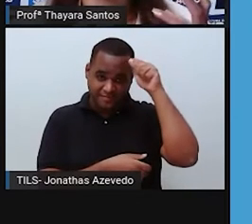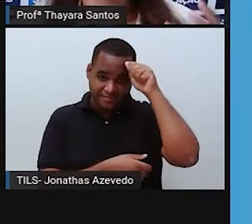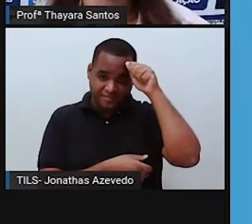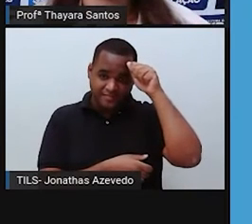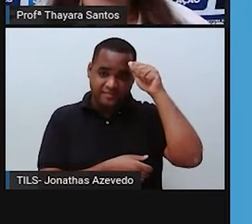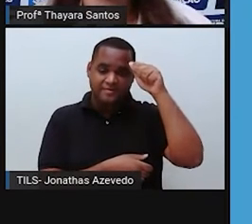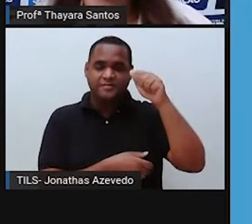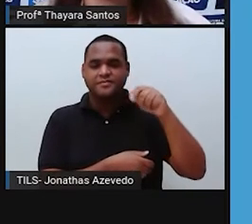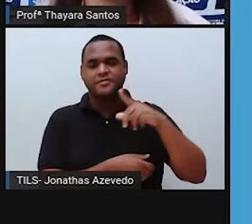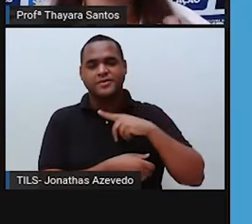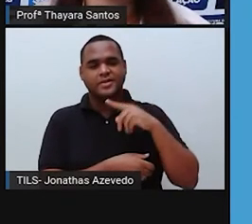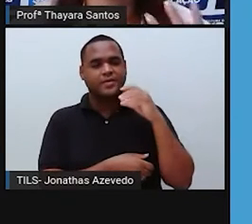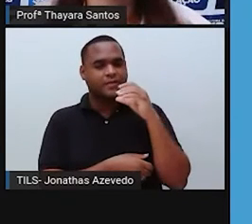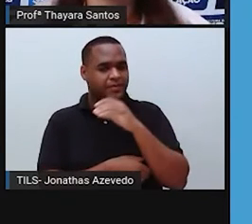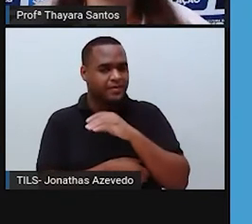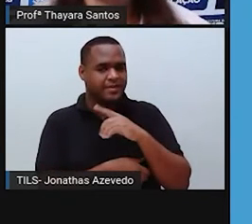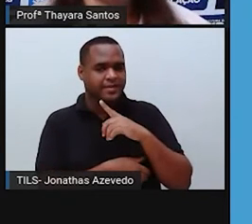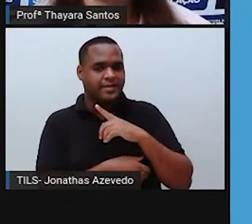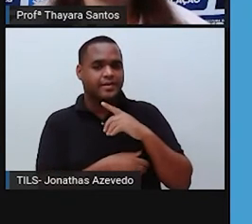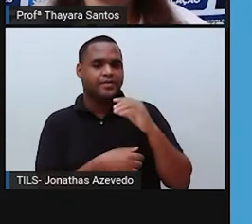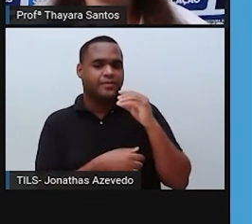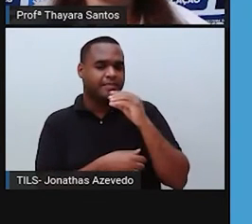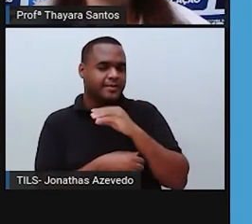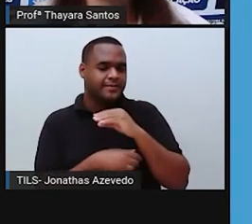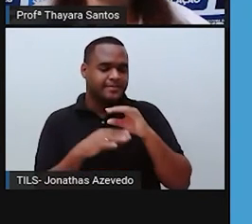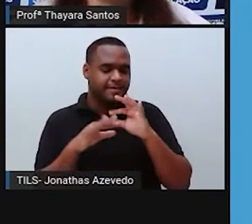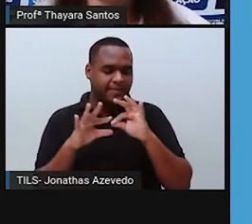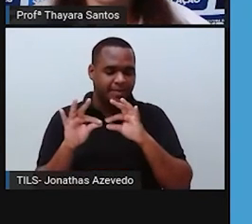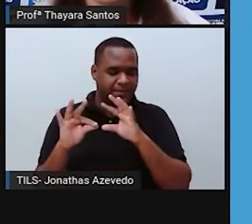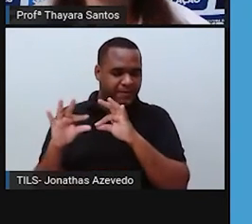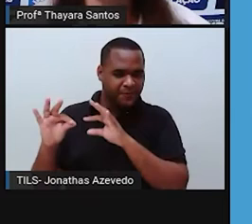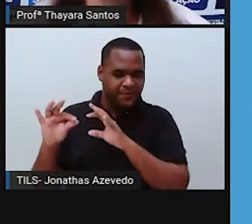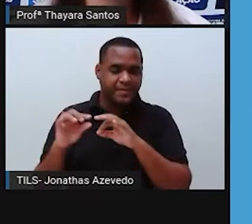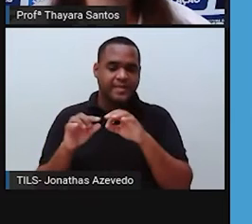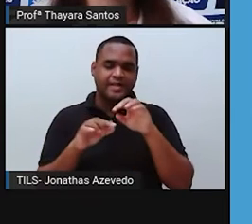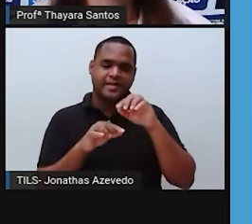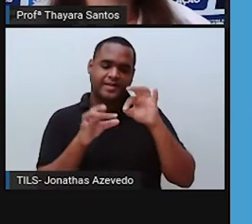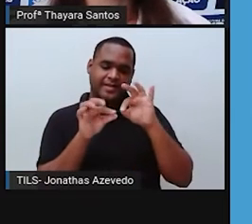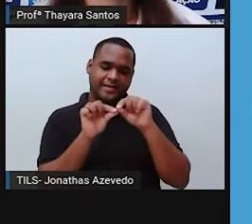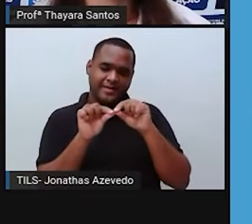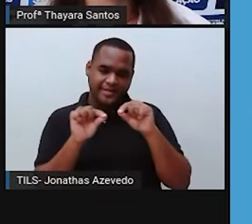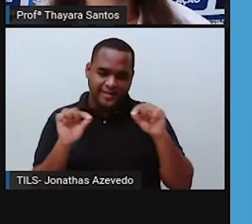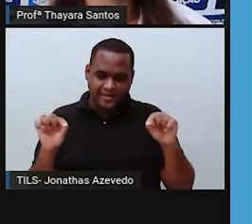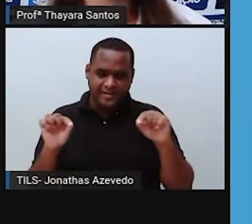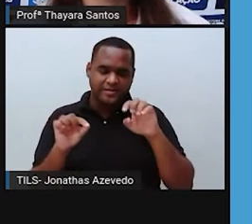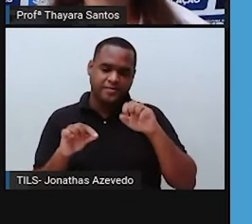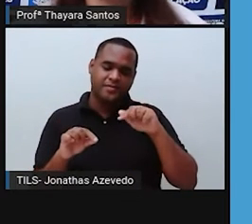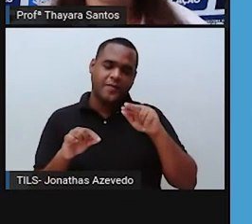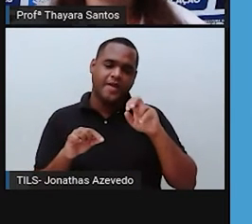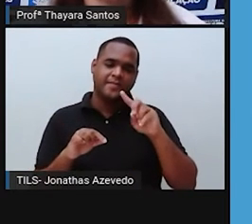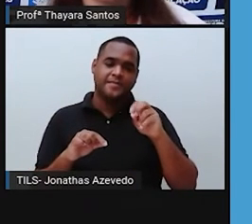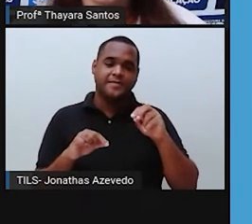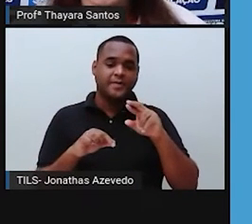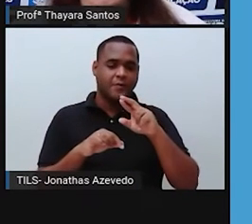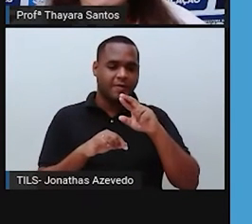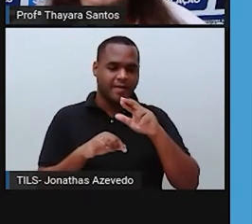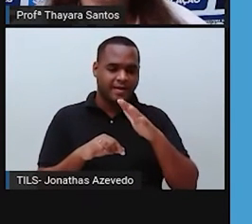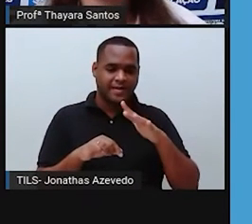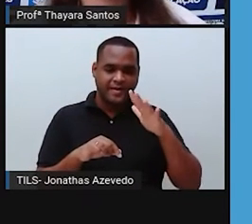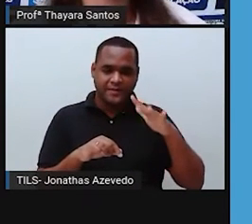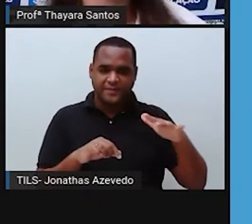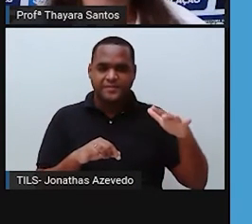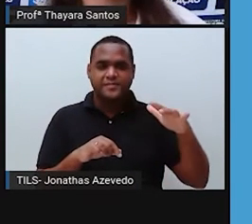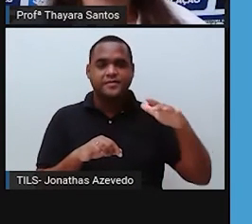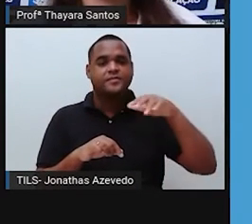um clima quente e úmido pela influência da linha do Equador. E quanto ao relevo desse bioma,